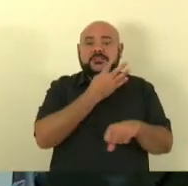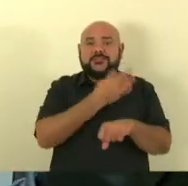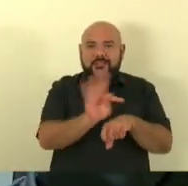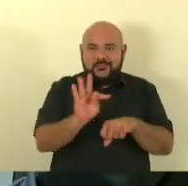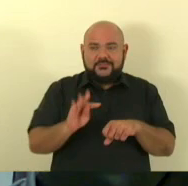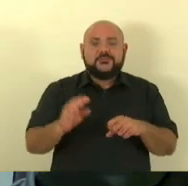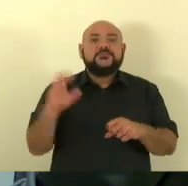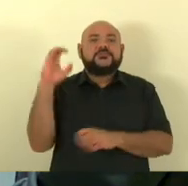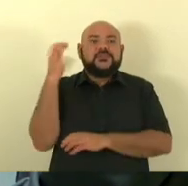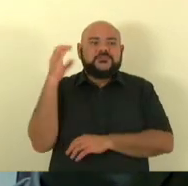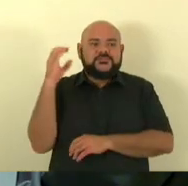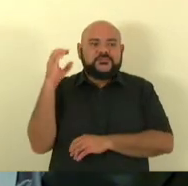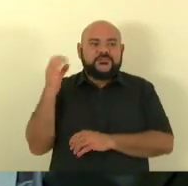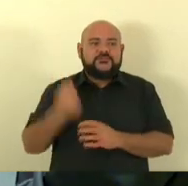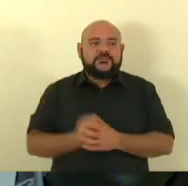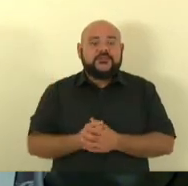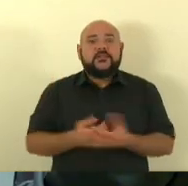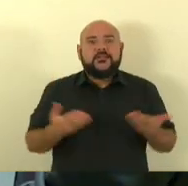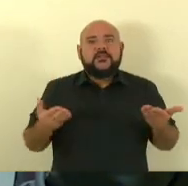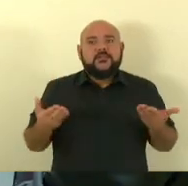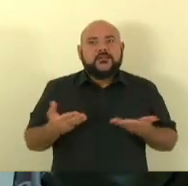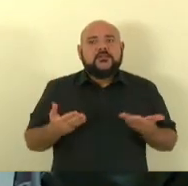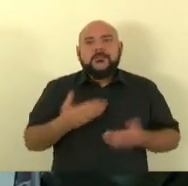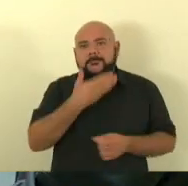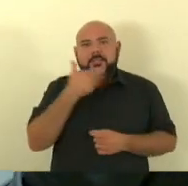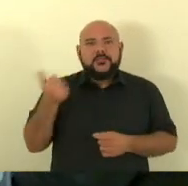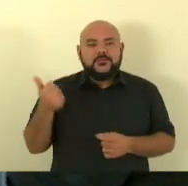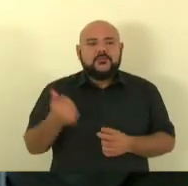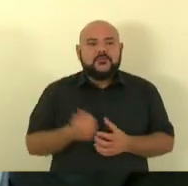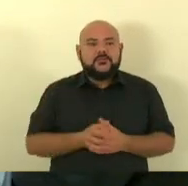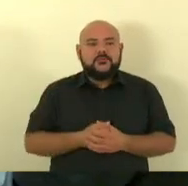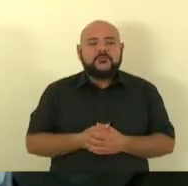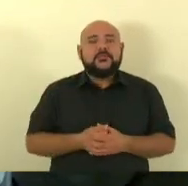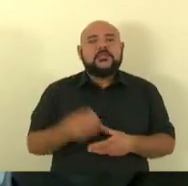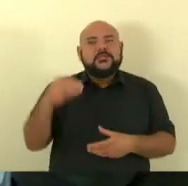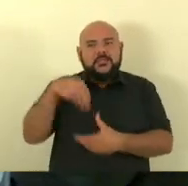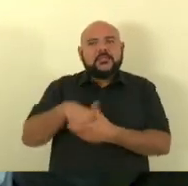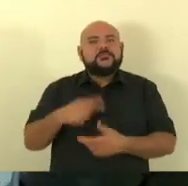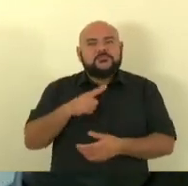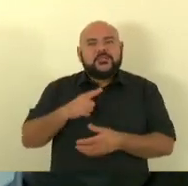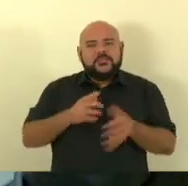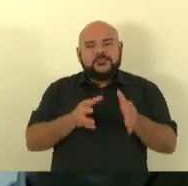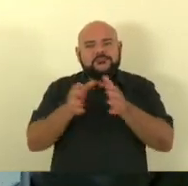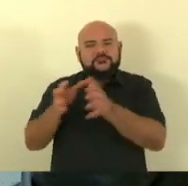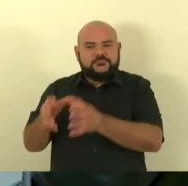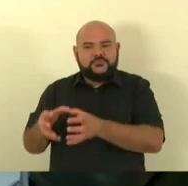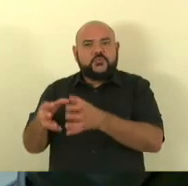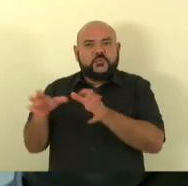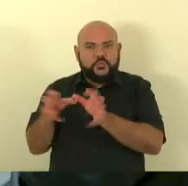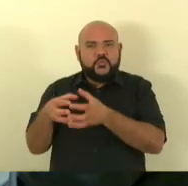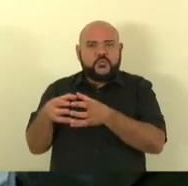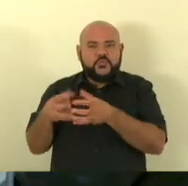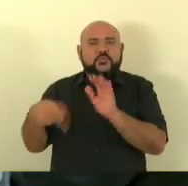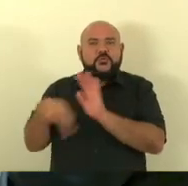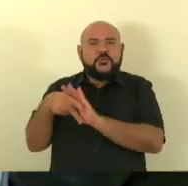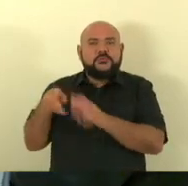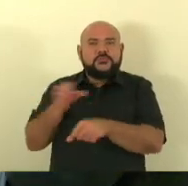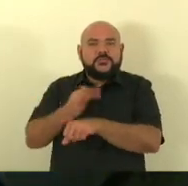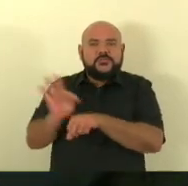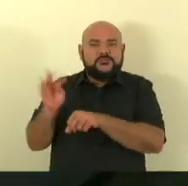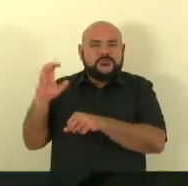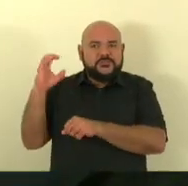status de uma polícia à parte independente e que pode fazer com que a depuração dos